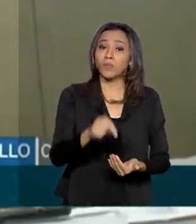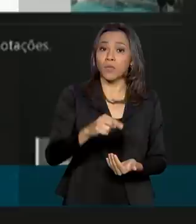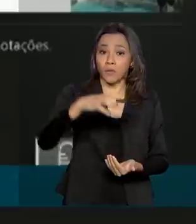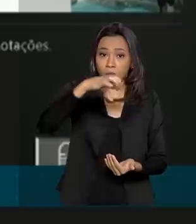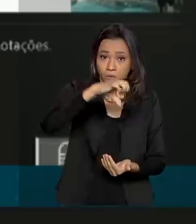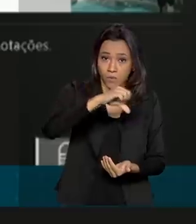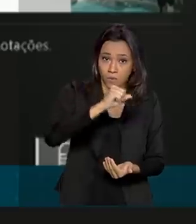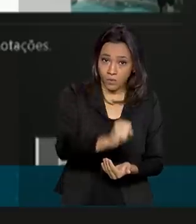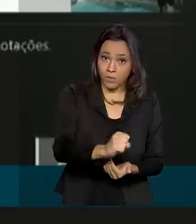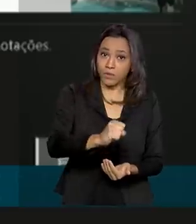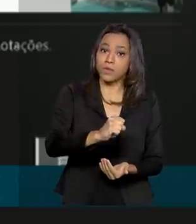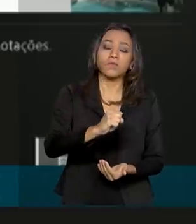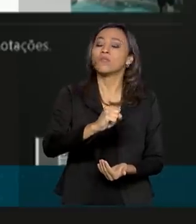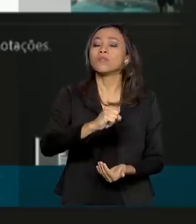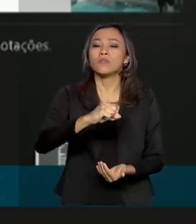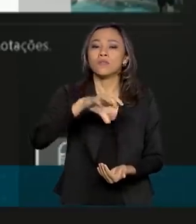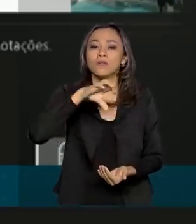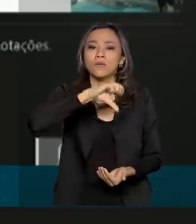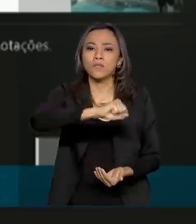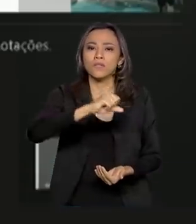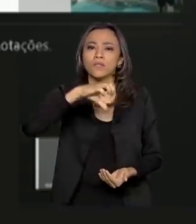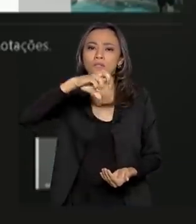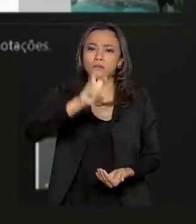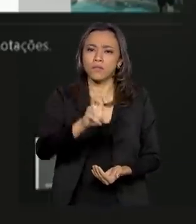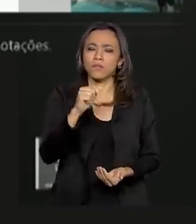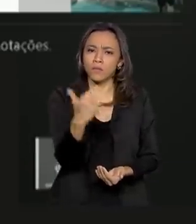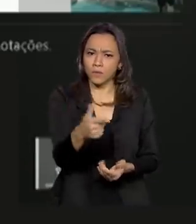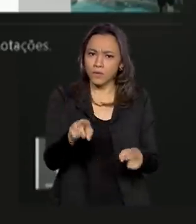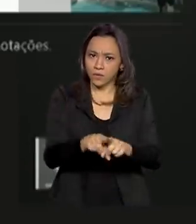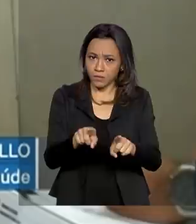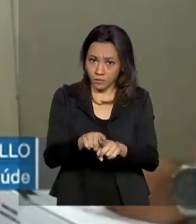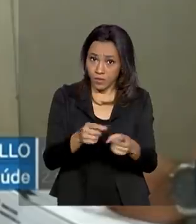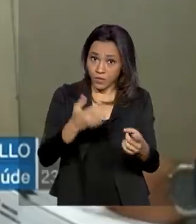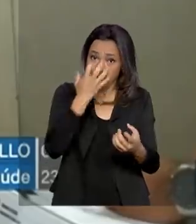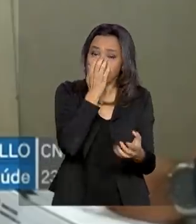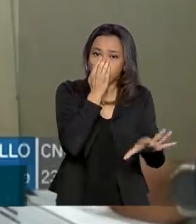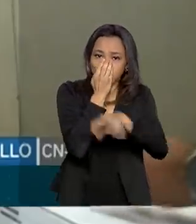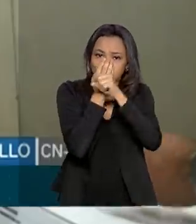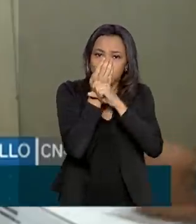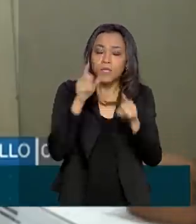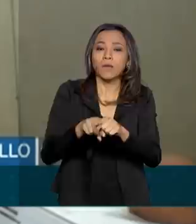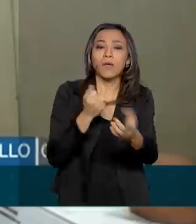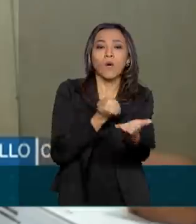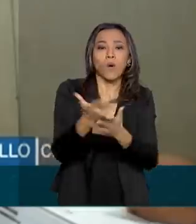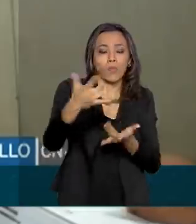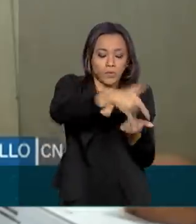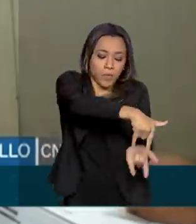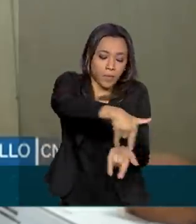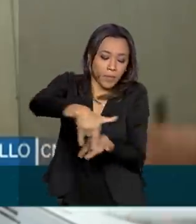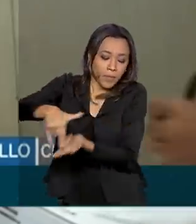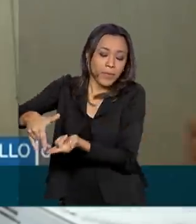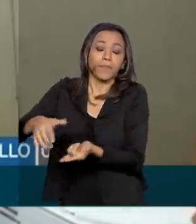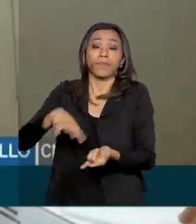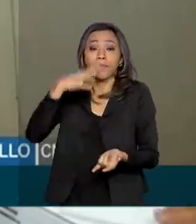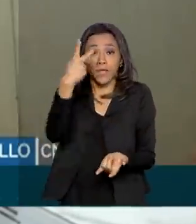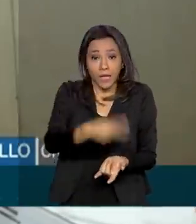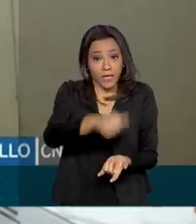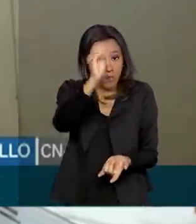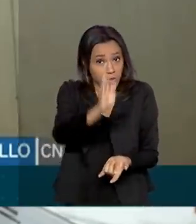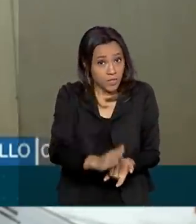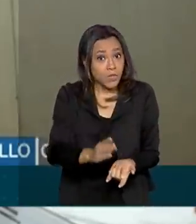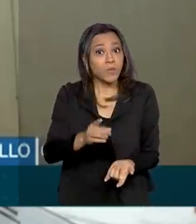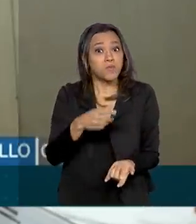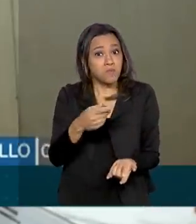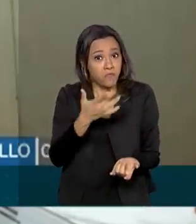pulmonares e a habilitação de 8.600 leitos de UTI. E destacou ainda o trabalho da indústria nacional na produção de